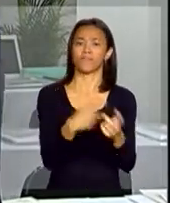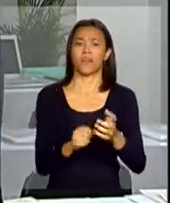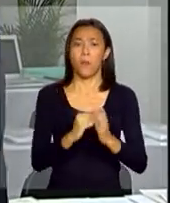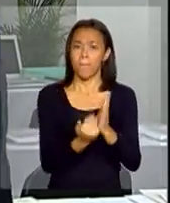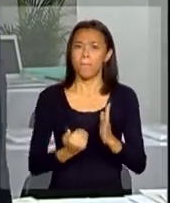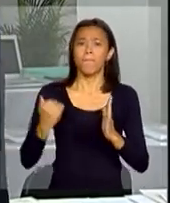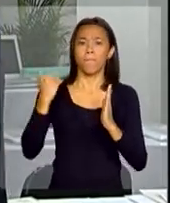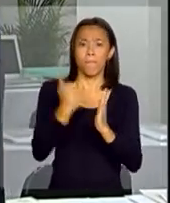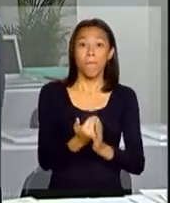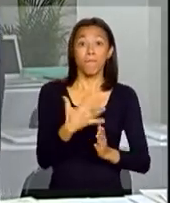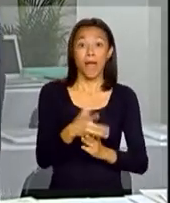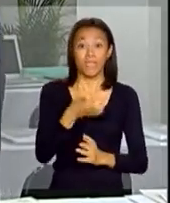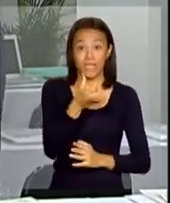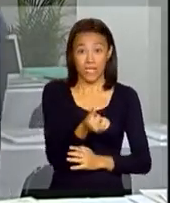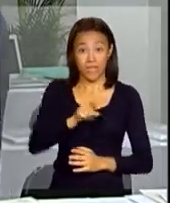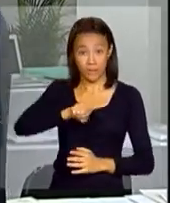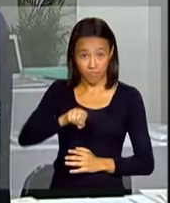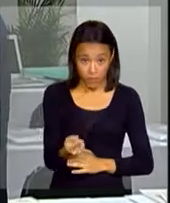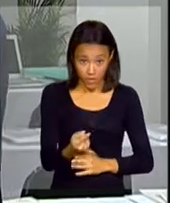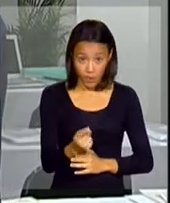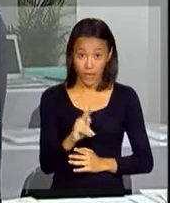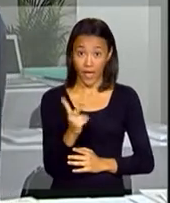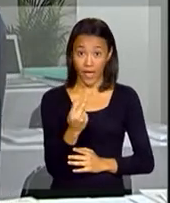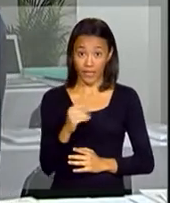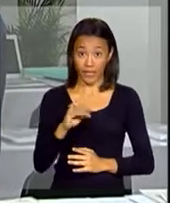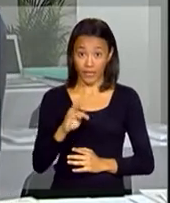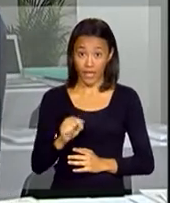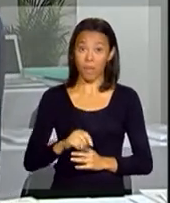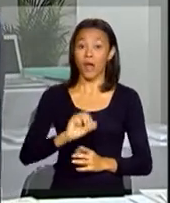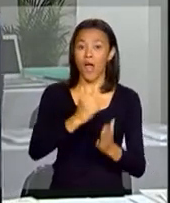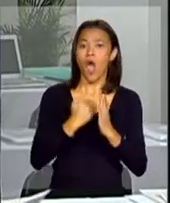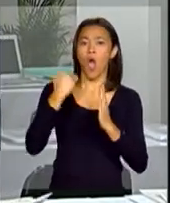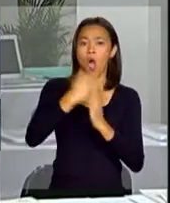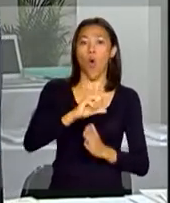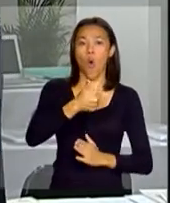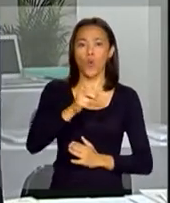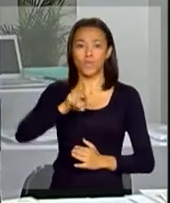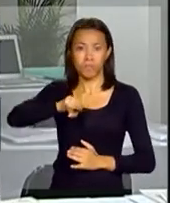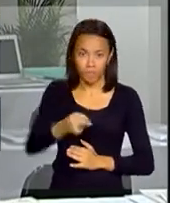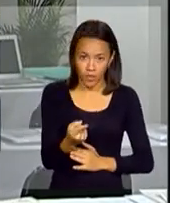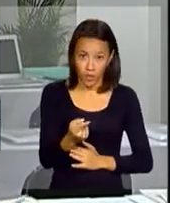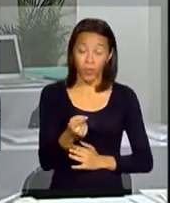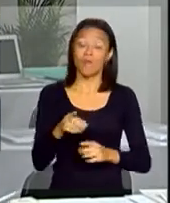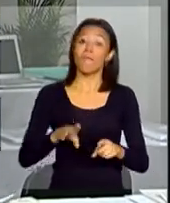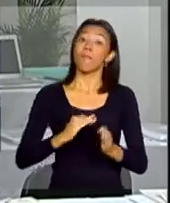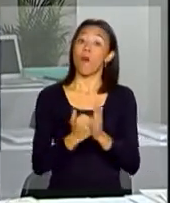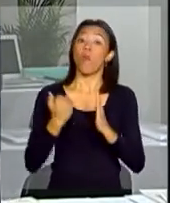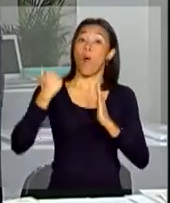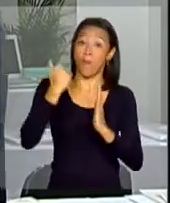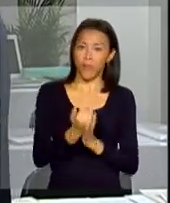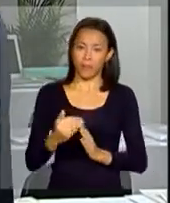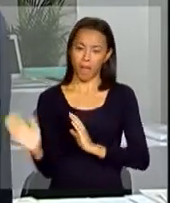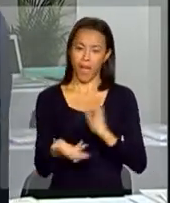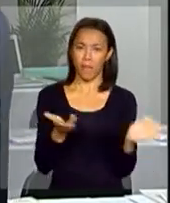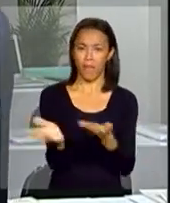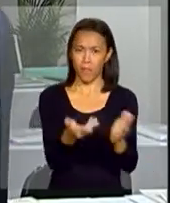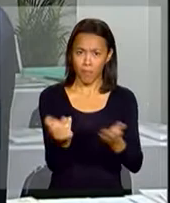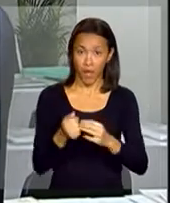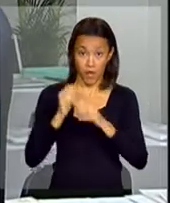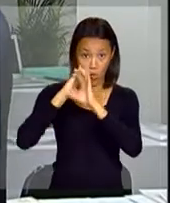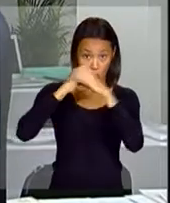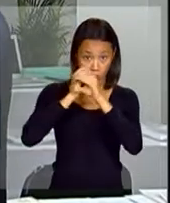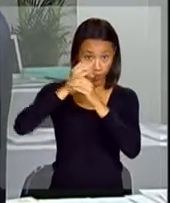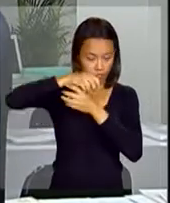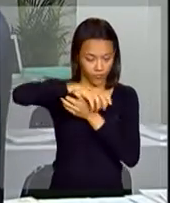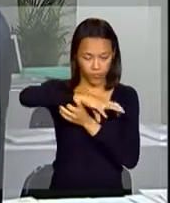de pouco mais de 6 mil hectares para 11.600 hectares. Mesmo com o aumento da área desmatada, o mapeamento feito